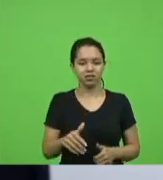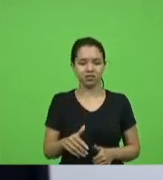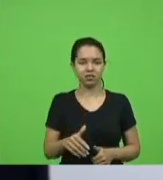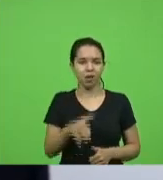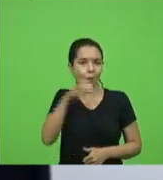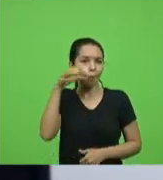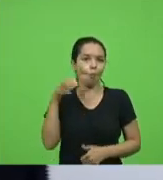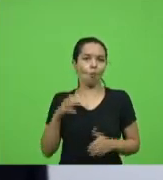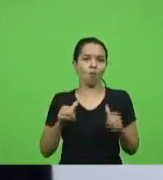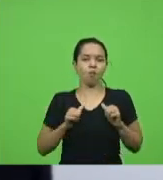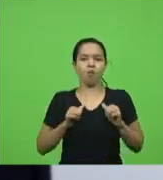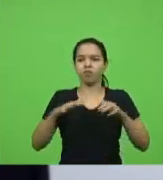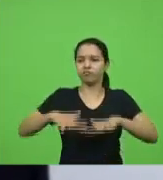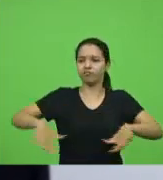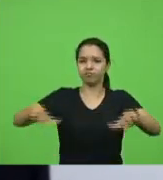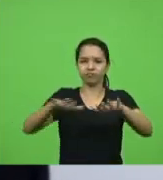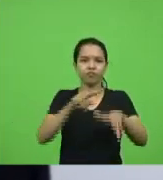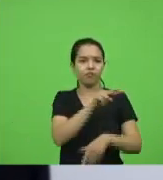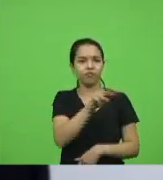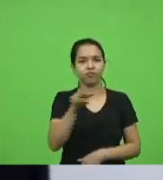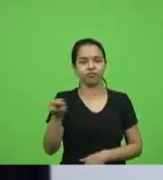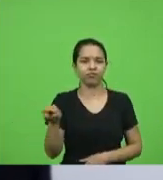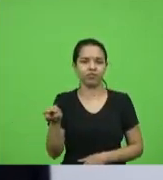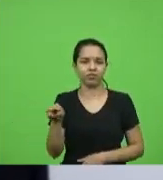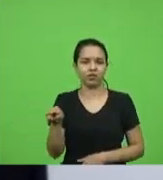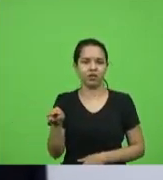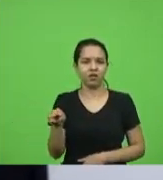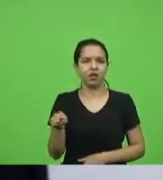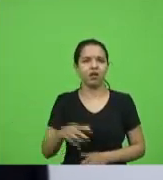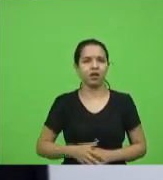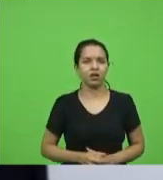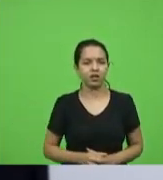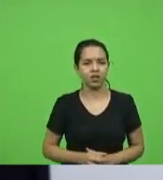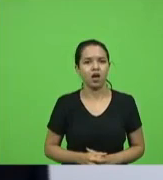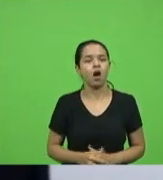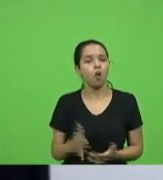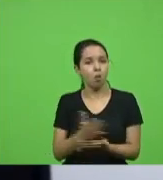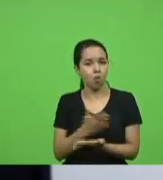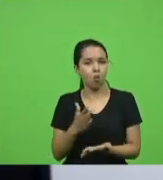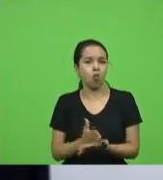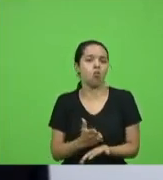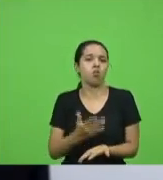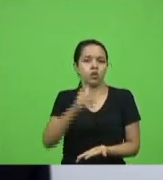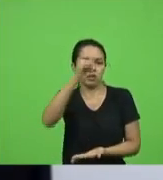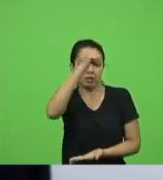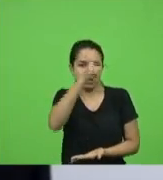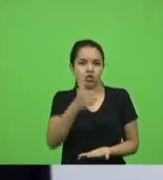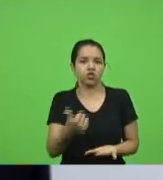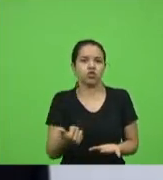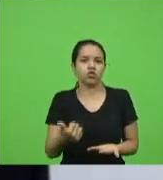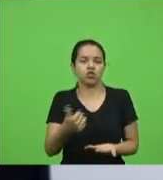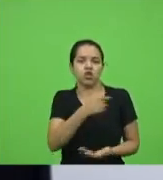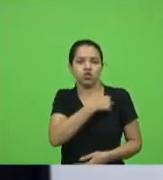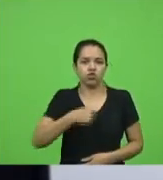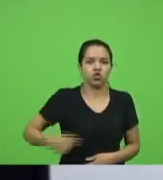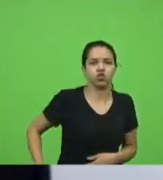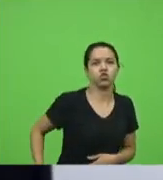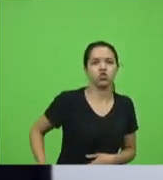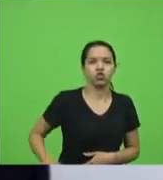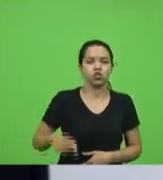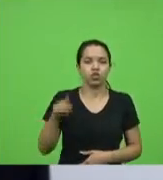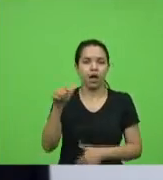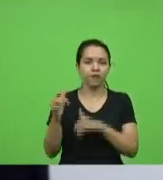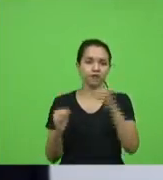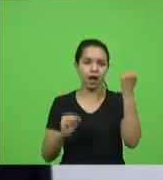generalizar desfizeram de Índia de China dos produtores de vacinas